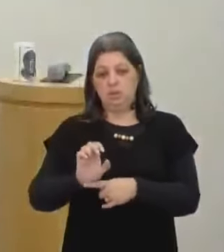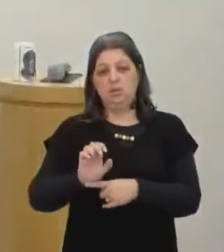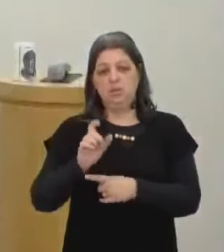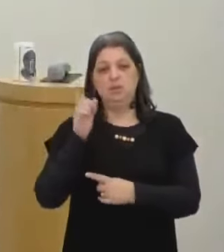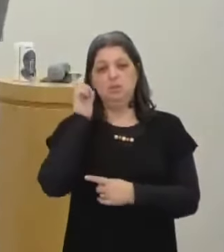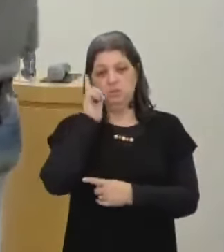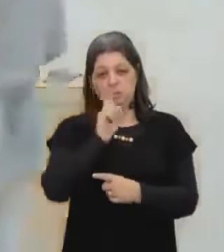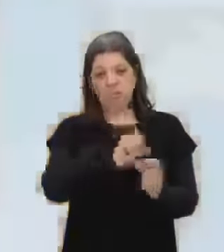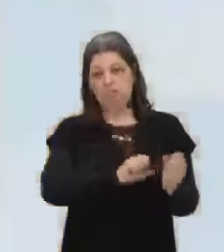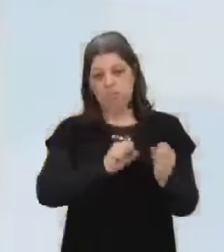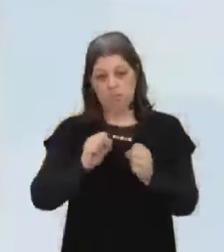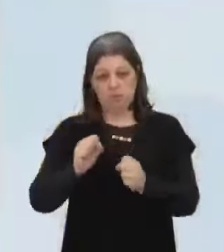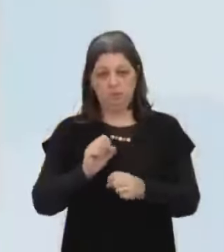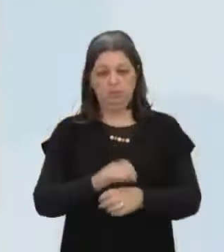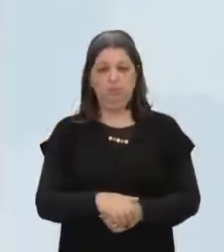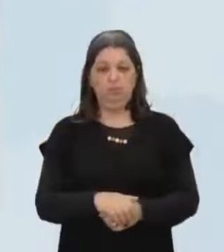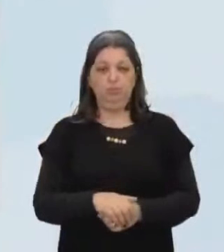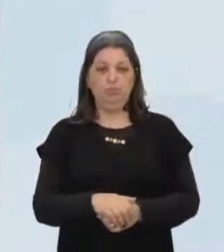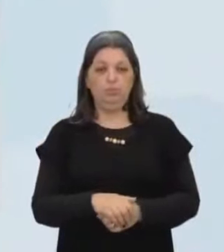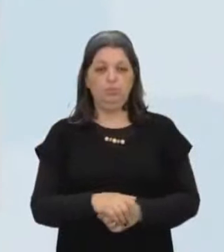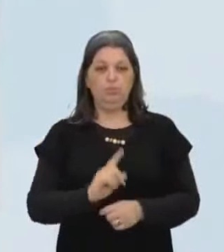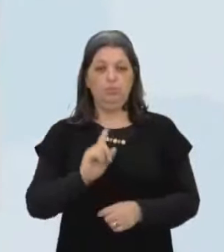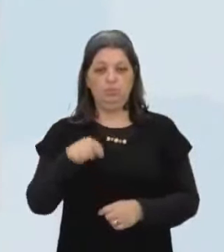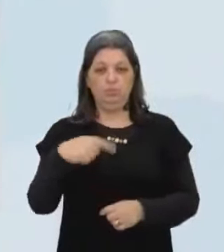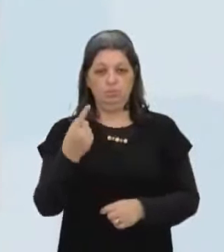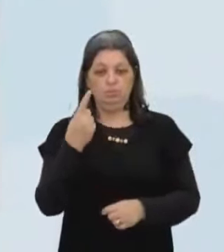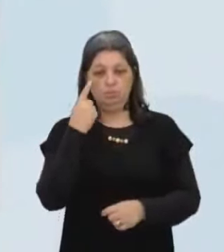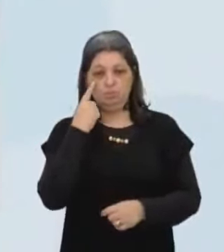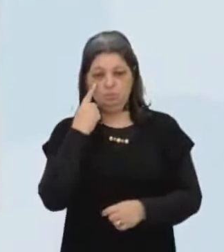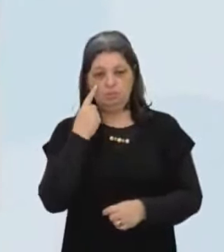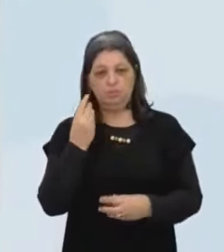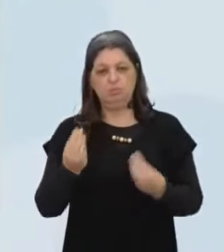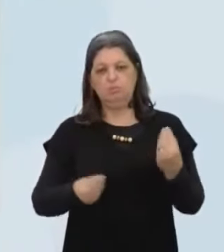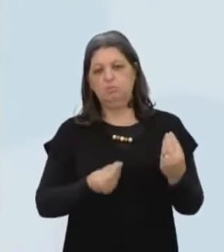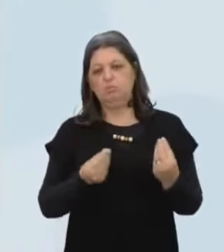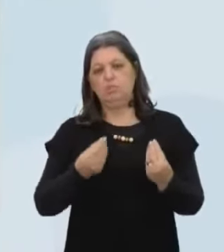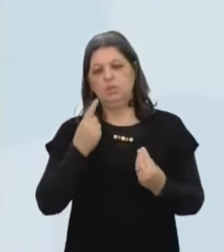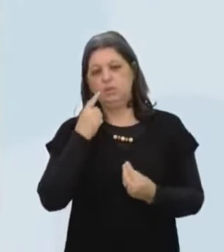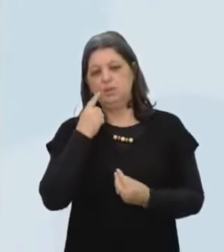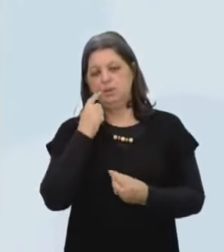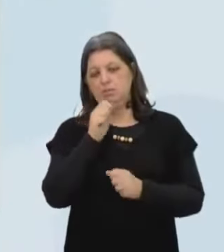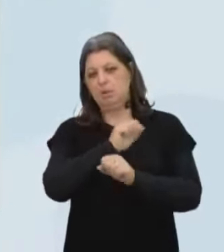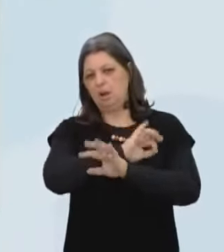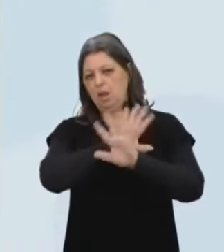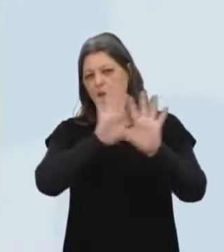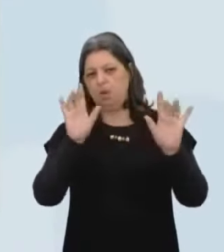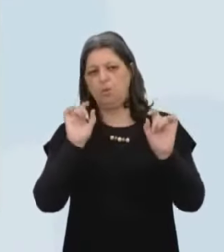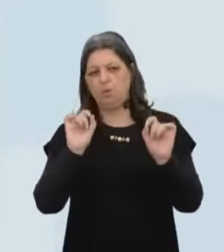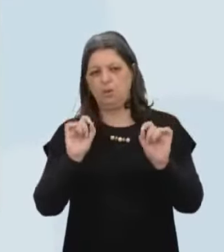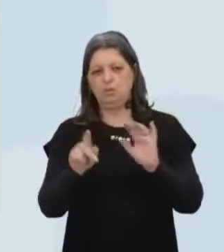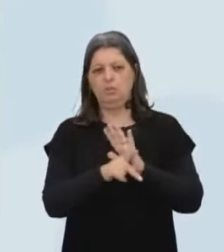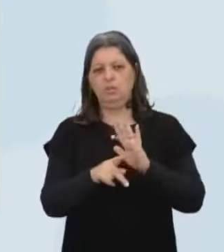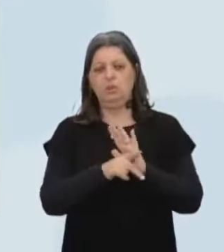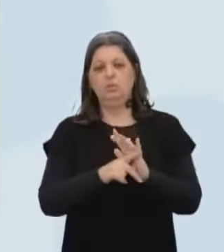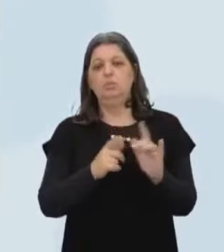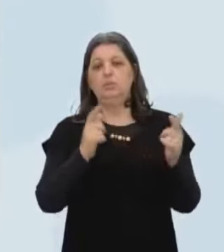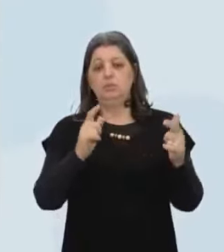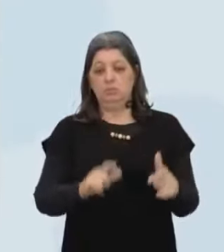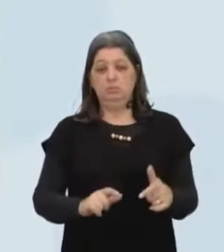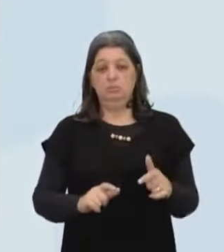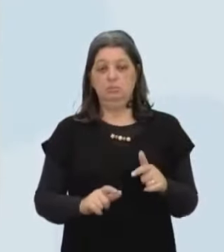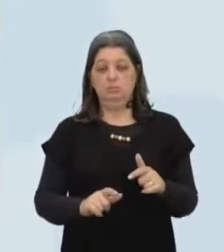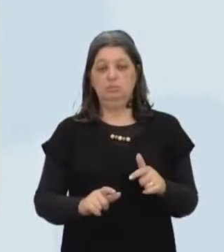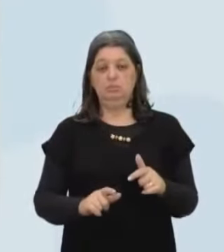passar pro próximo aqui Olha lá Mais um ponto Fica desde já Bem claro Uma propriedade desse monopólio estatal